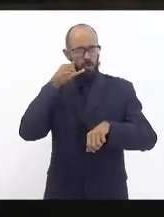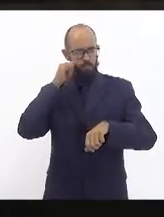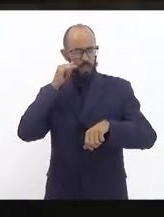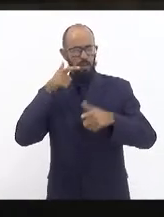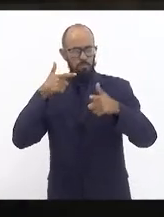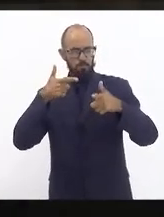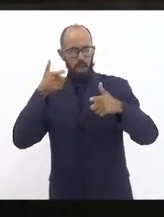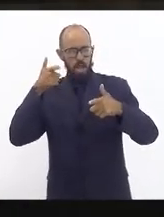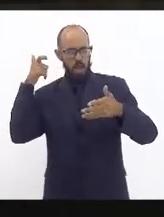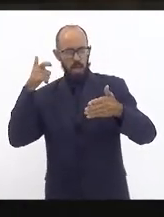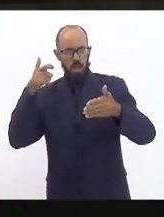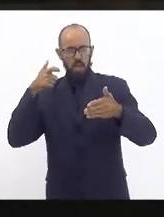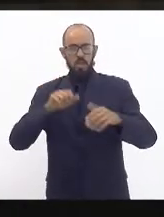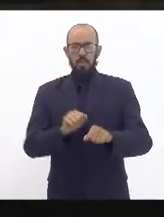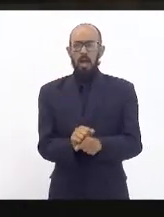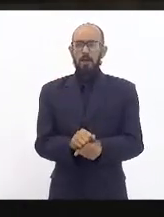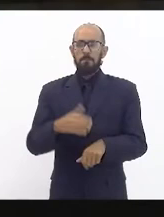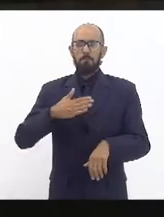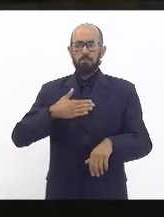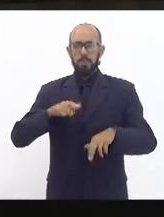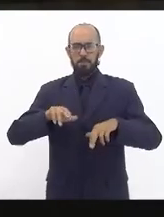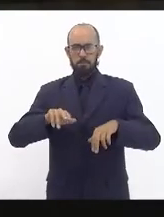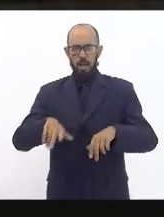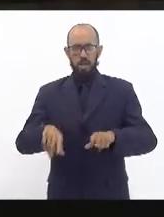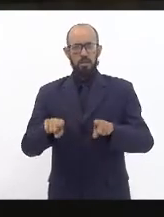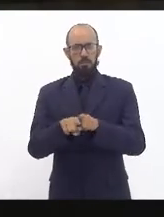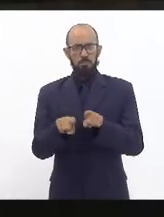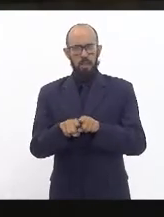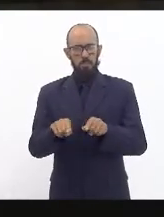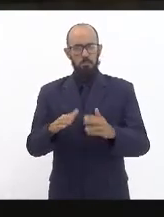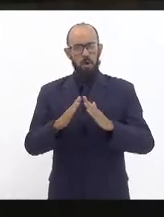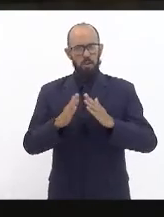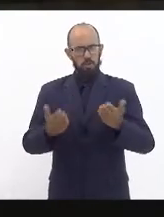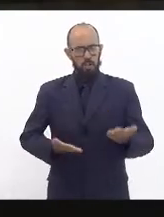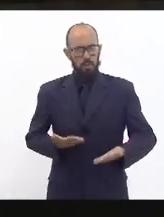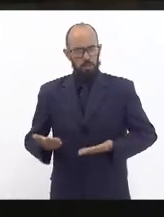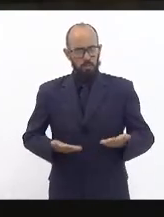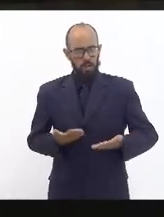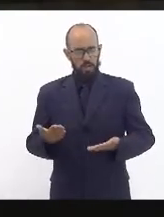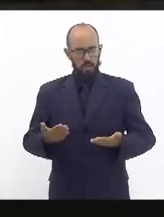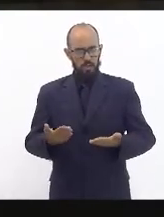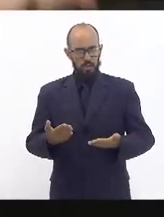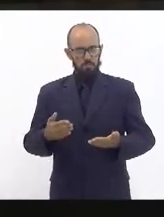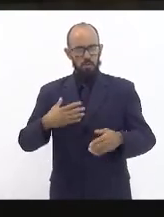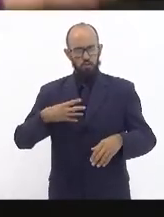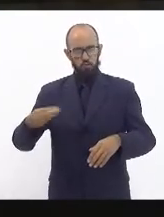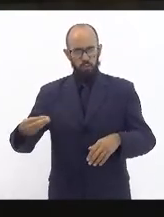meus irmãos meu irmão que mora em Jacarepaguá devido a questão da segurança porque você lutar